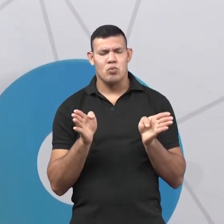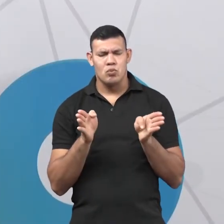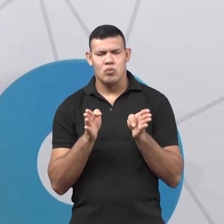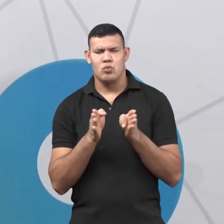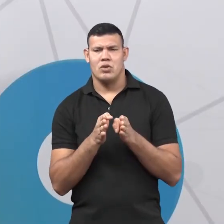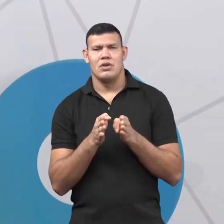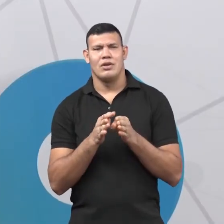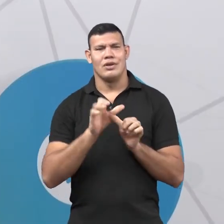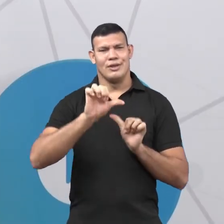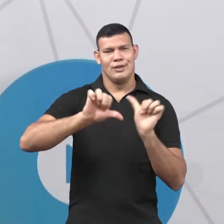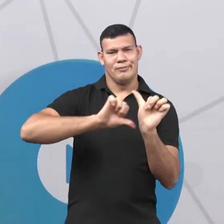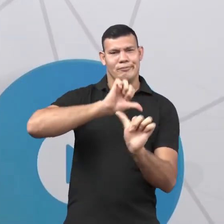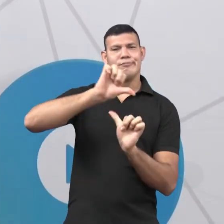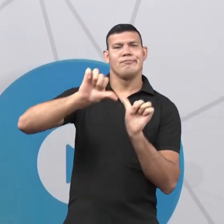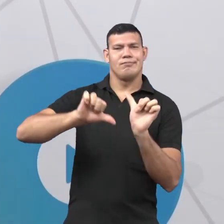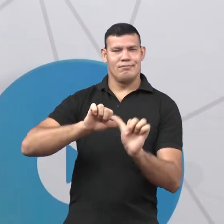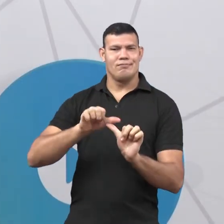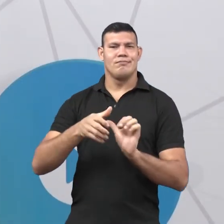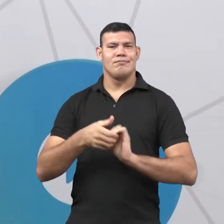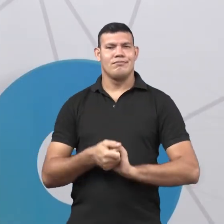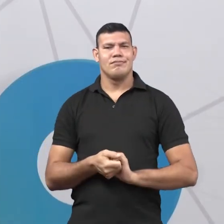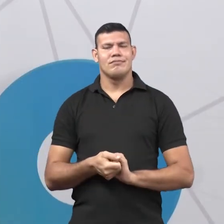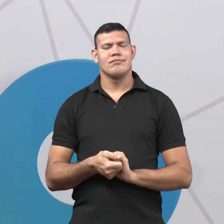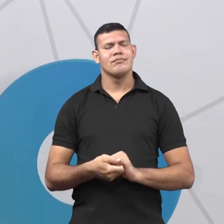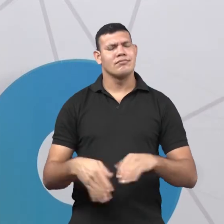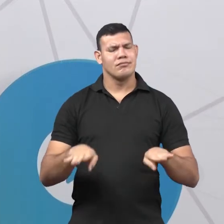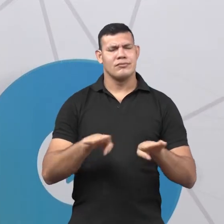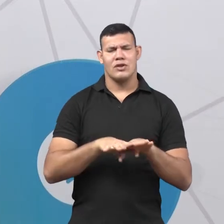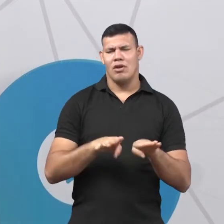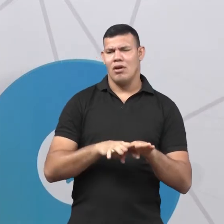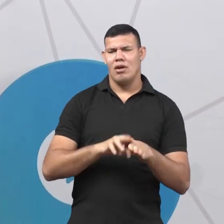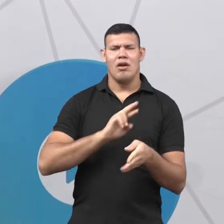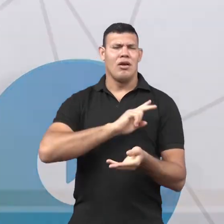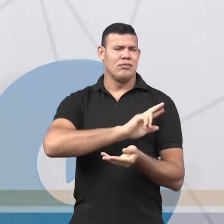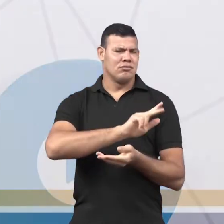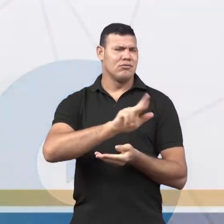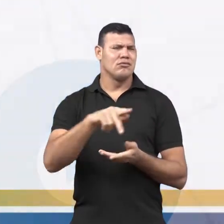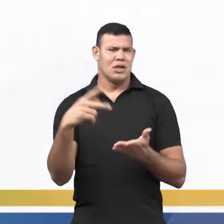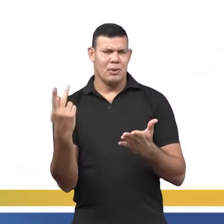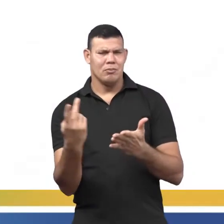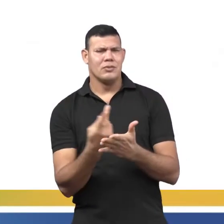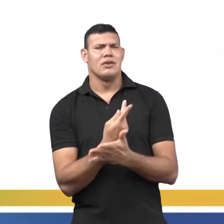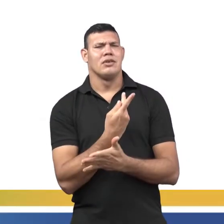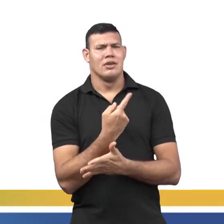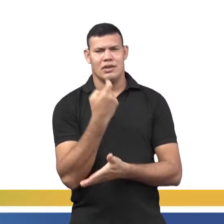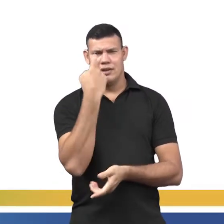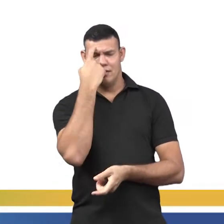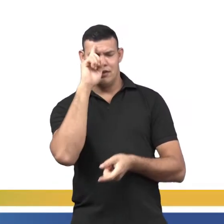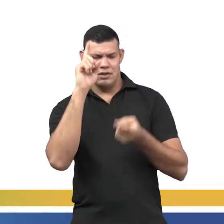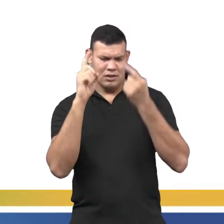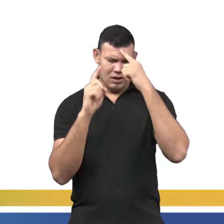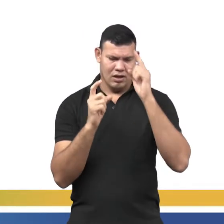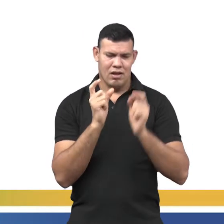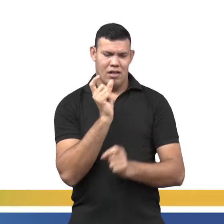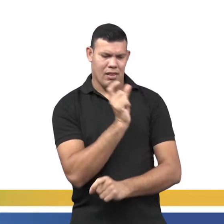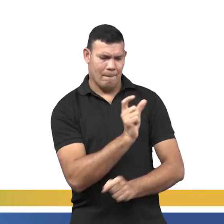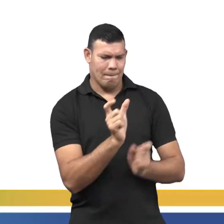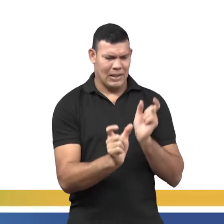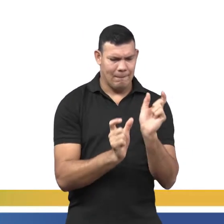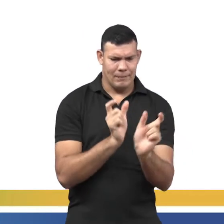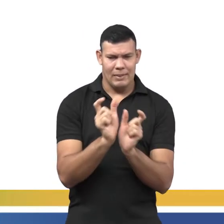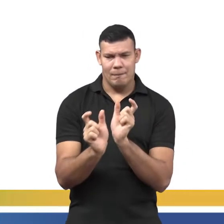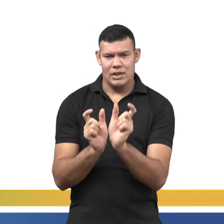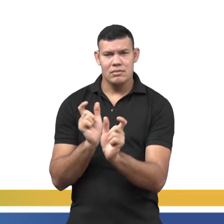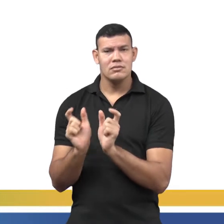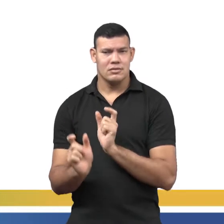modificou toda a língua inglesa. Houveram também outros acontecimentos. Por exemplo, a invenção da imprensa. A imprensa, como vocês